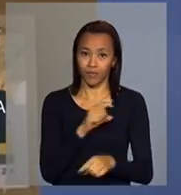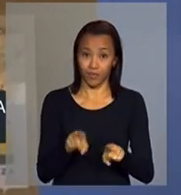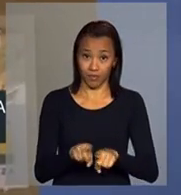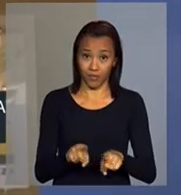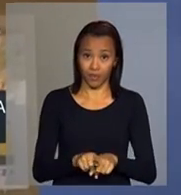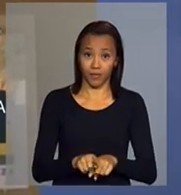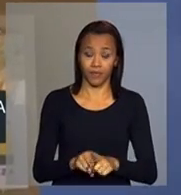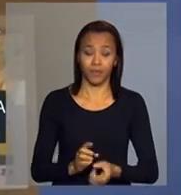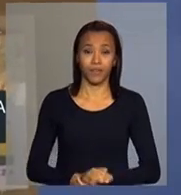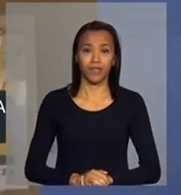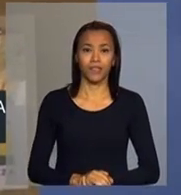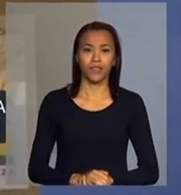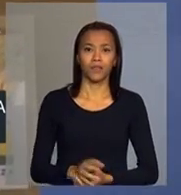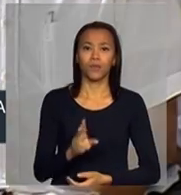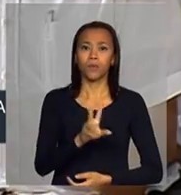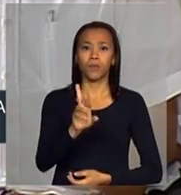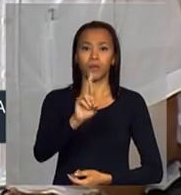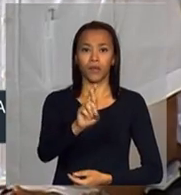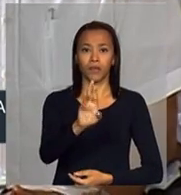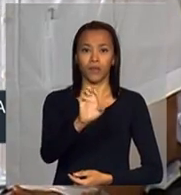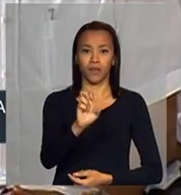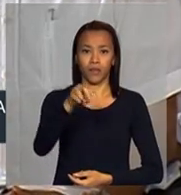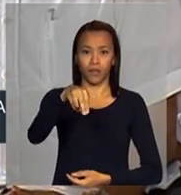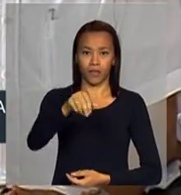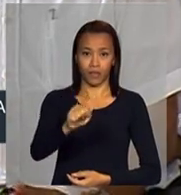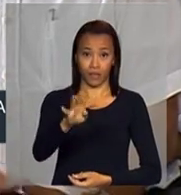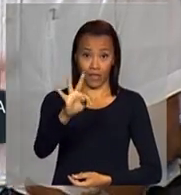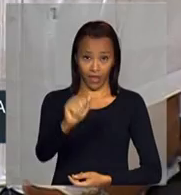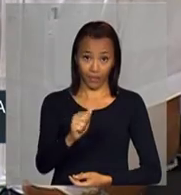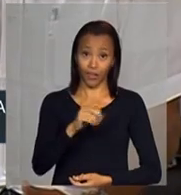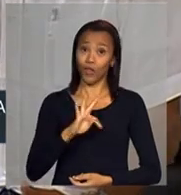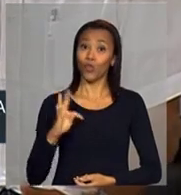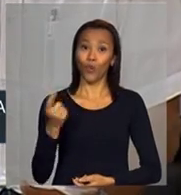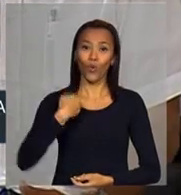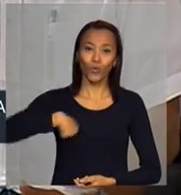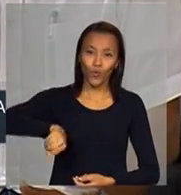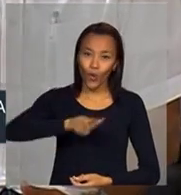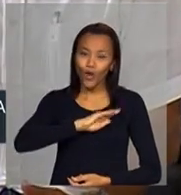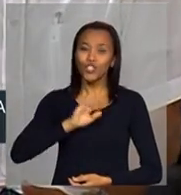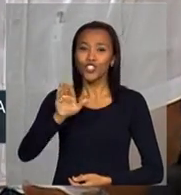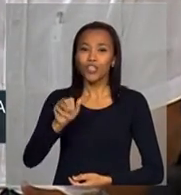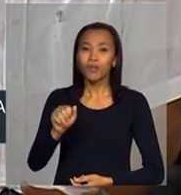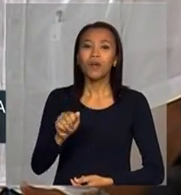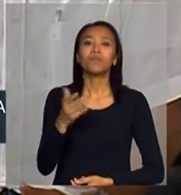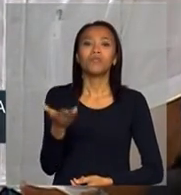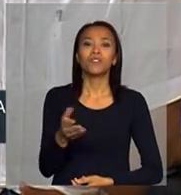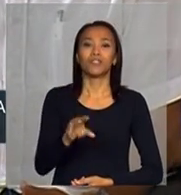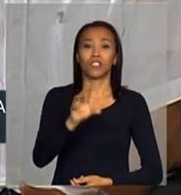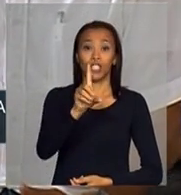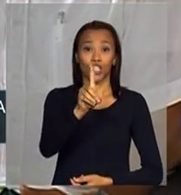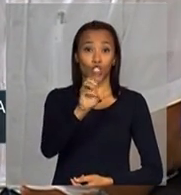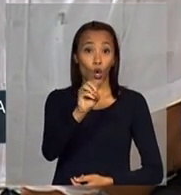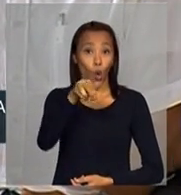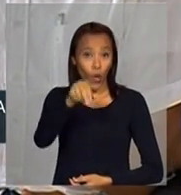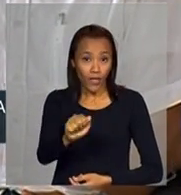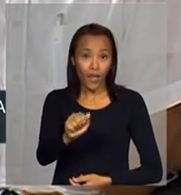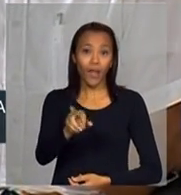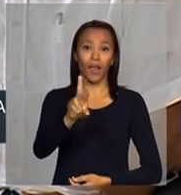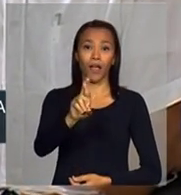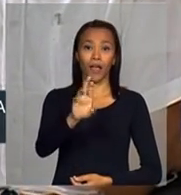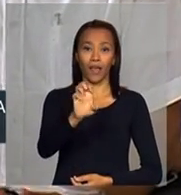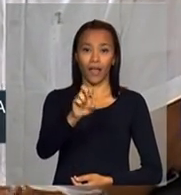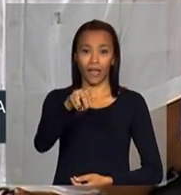Eduardo, de Dona Renata. Todos nós chamamos de Dona Renata. Esse dona é extremamente